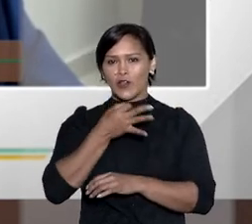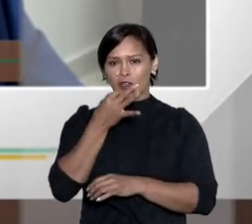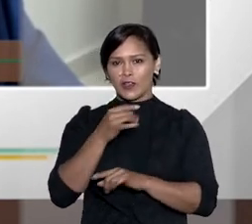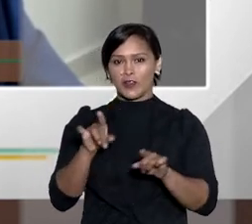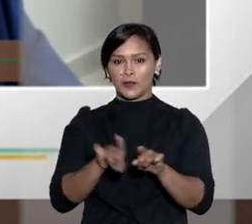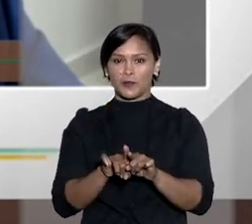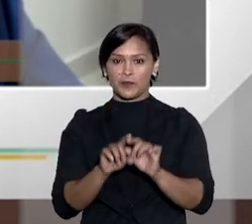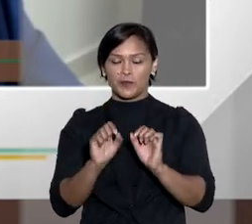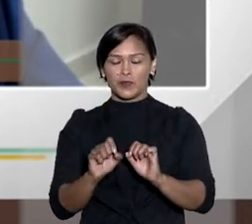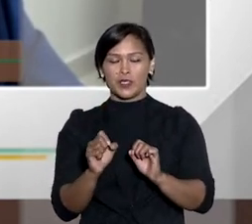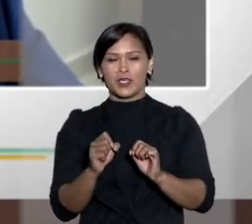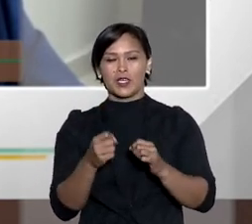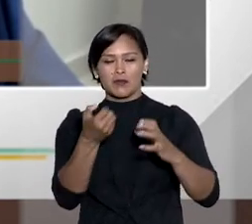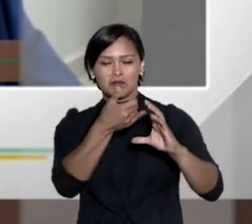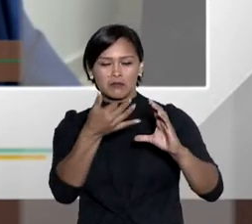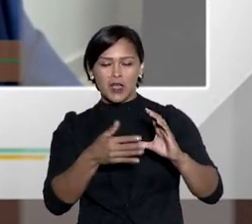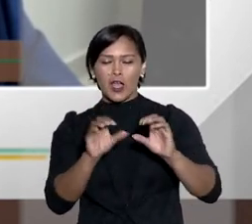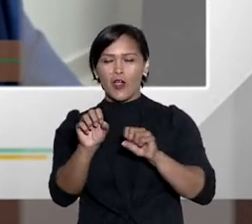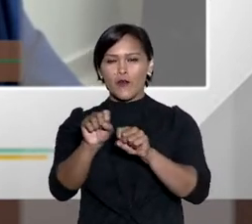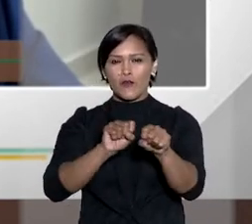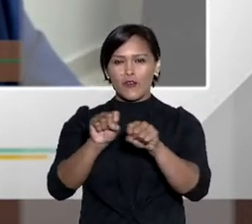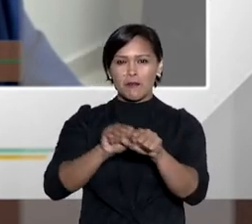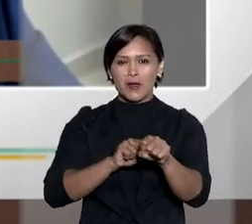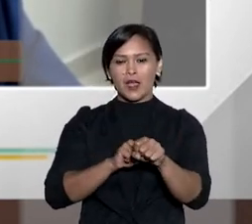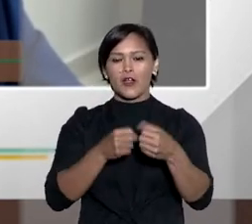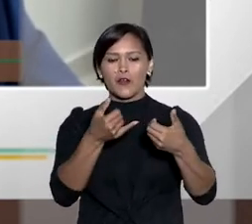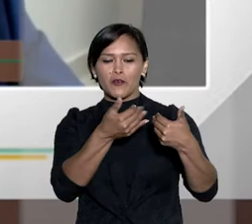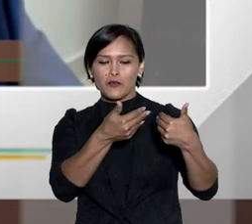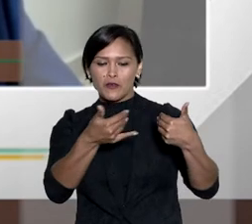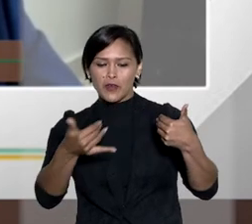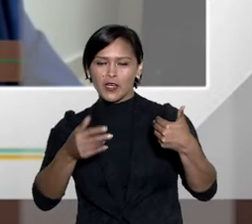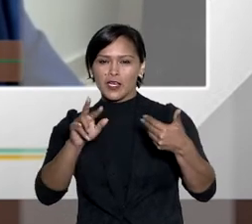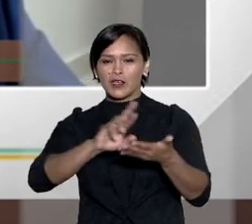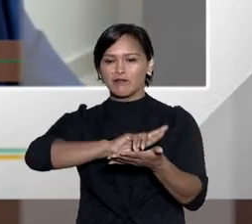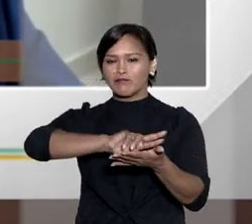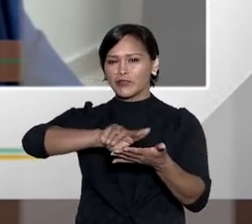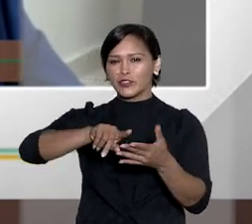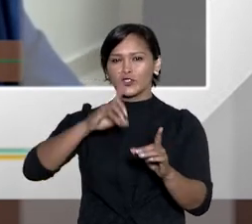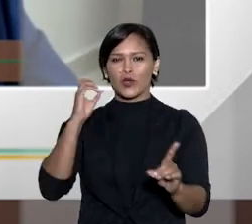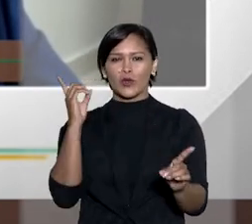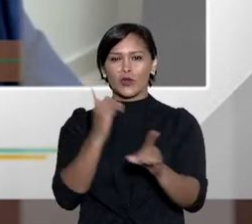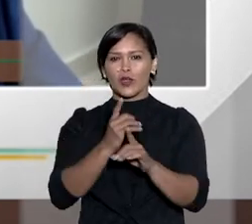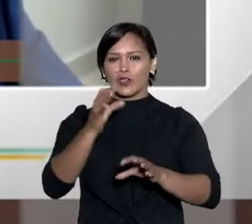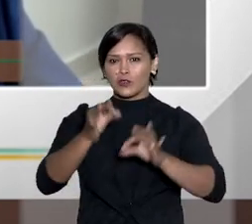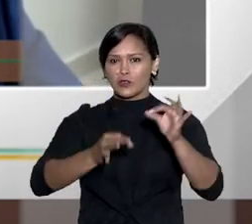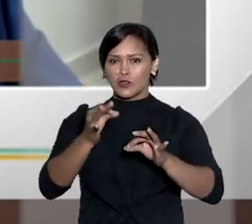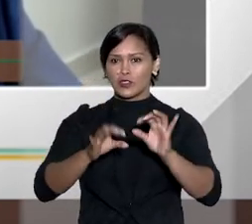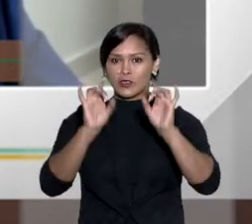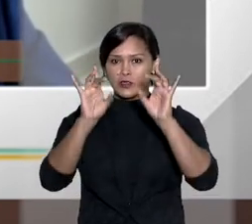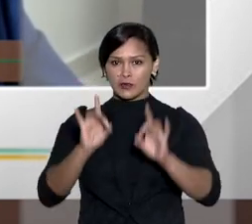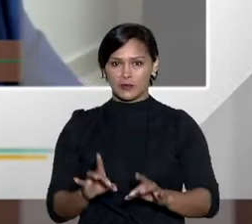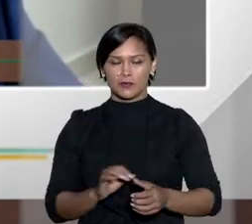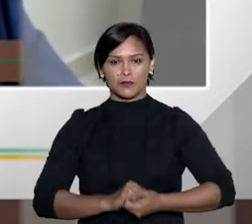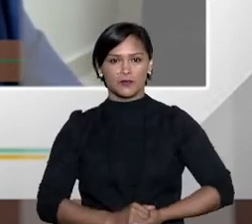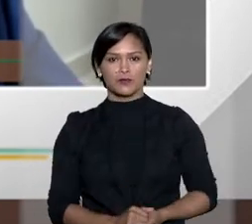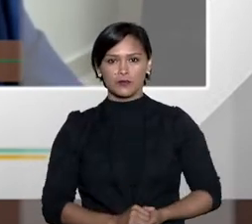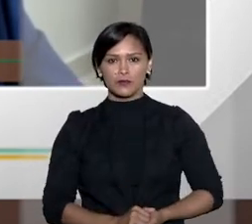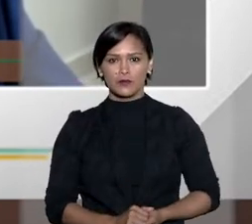um aspecto mais formal e uma série de atos que muitas vezes não são encontrados nos juizados especiais.